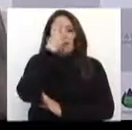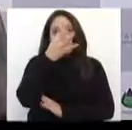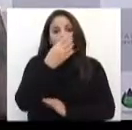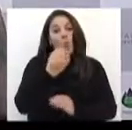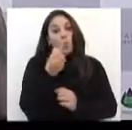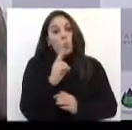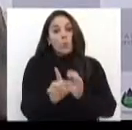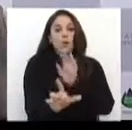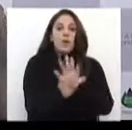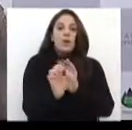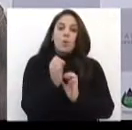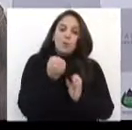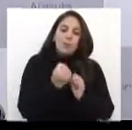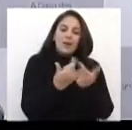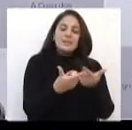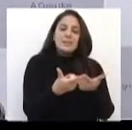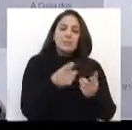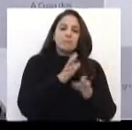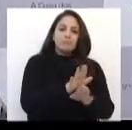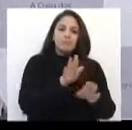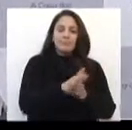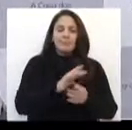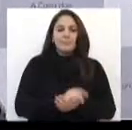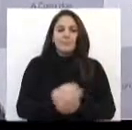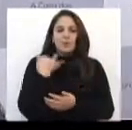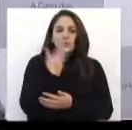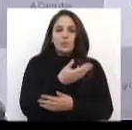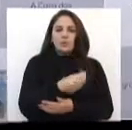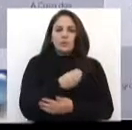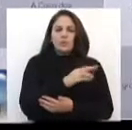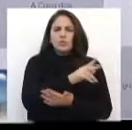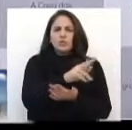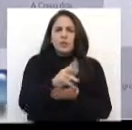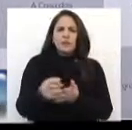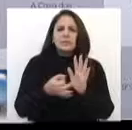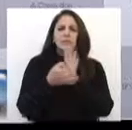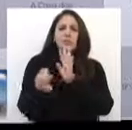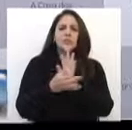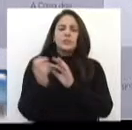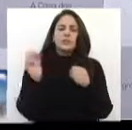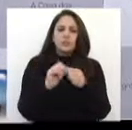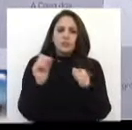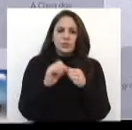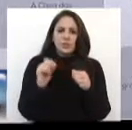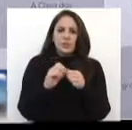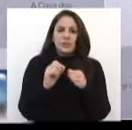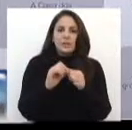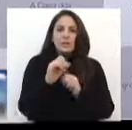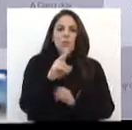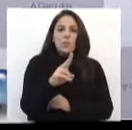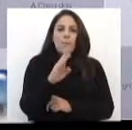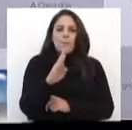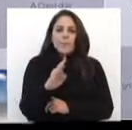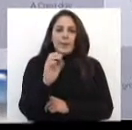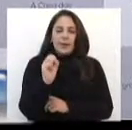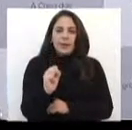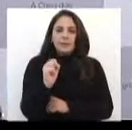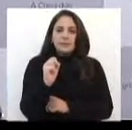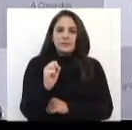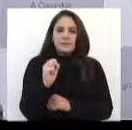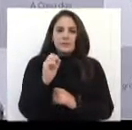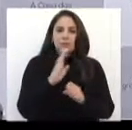lei ou com alguma ação eficaz. Tivemos várias indicações nossas feitas, as UBSs do bairro